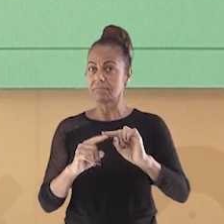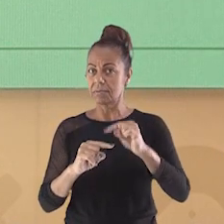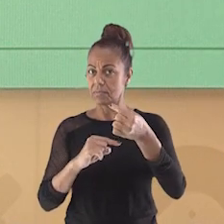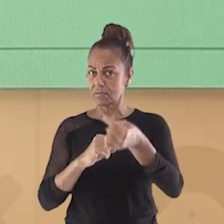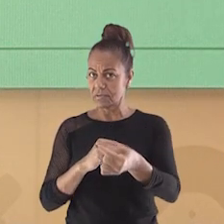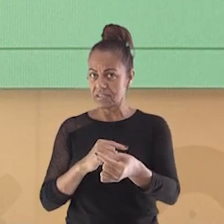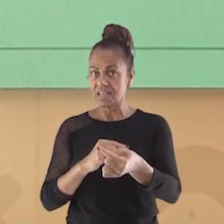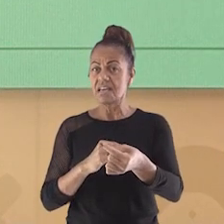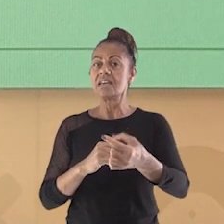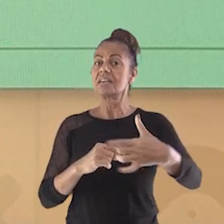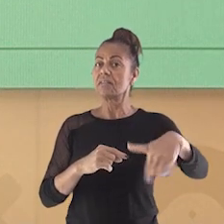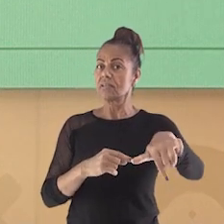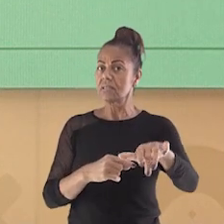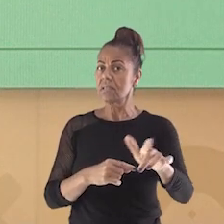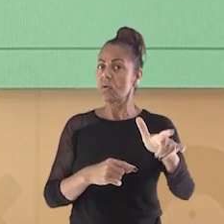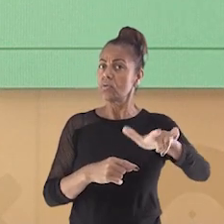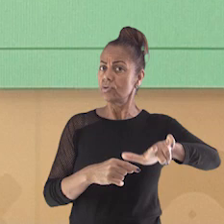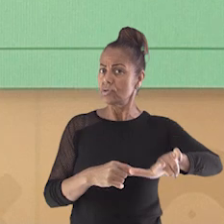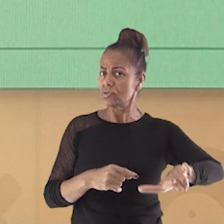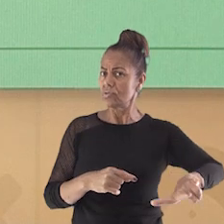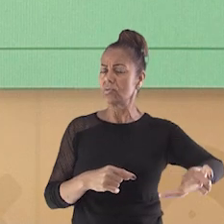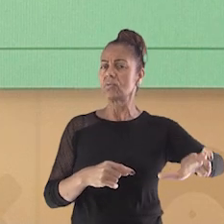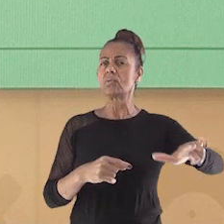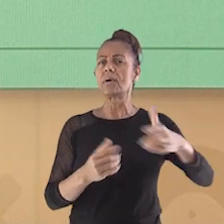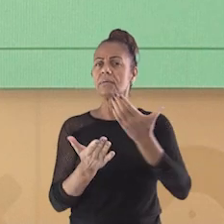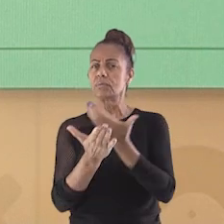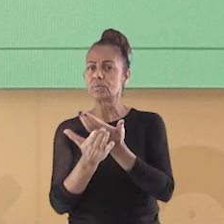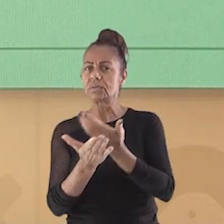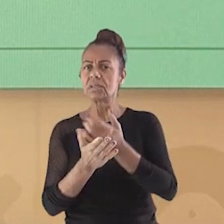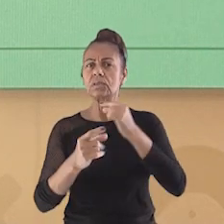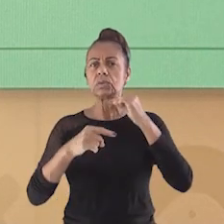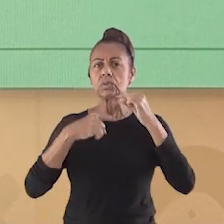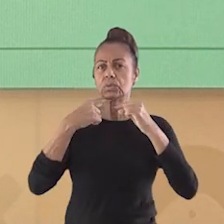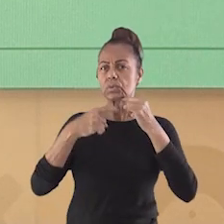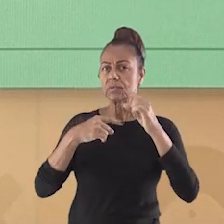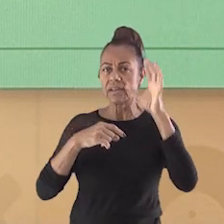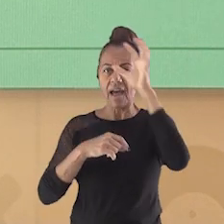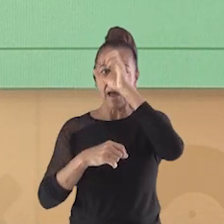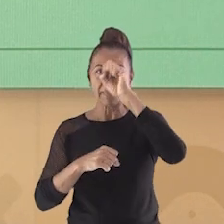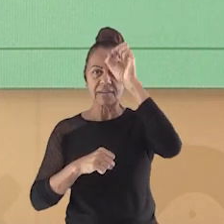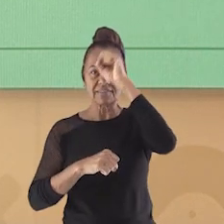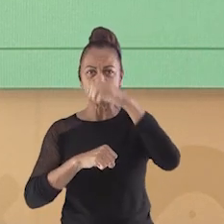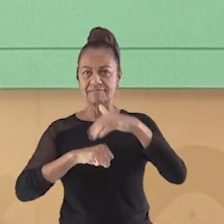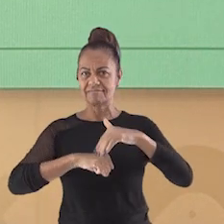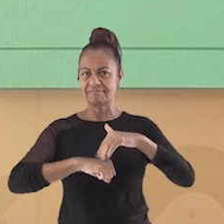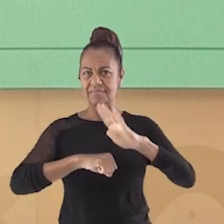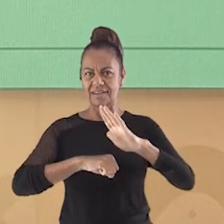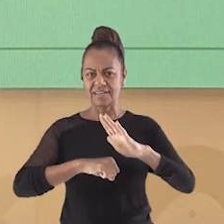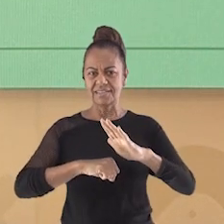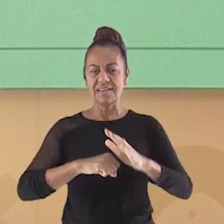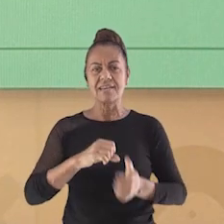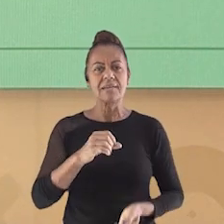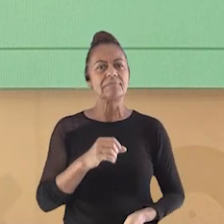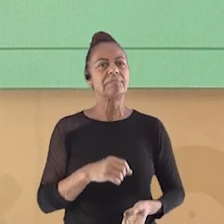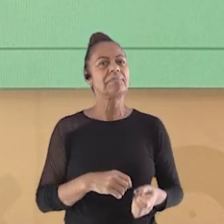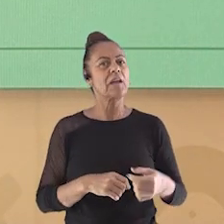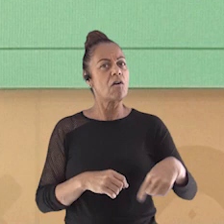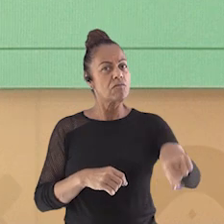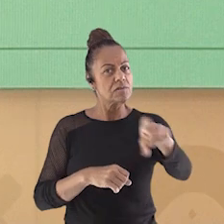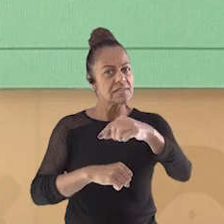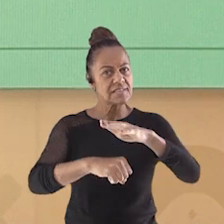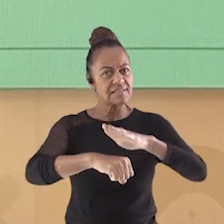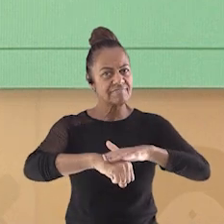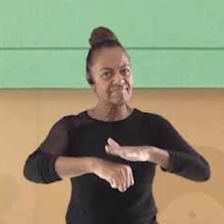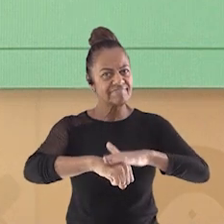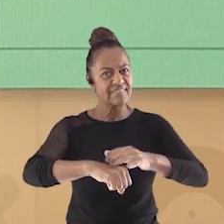após a aula. E que você possa continuar estudando, tirando as suas dúvidas e aprendendo ainda mais. Crie um